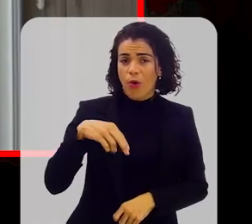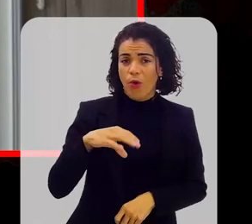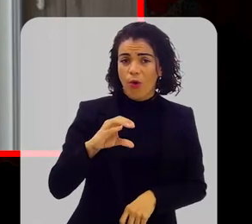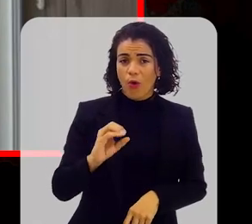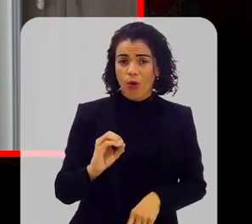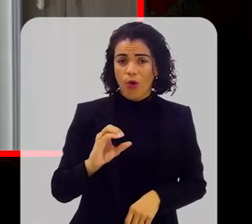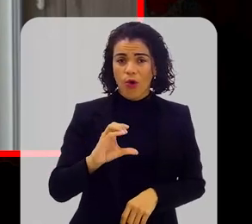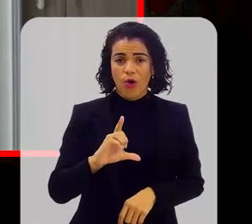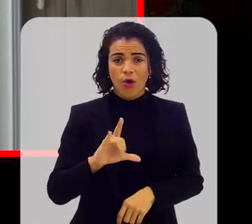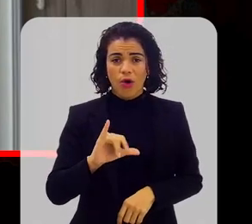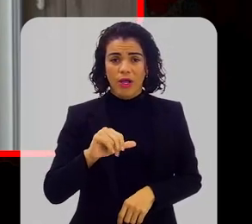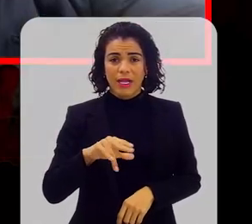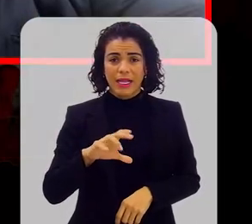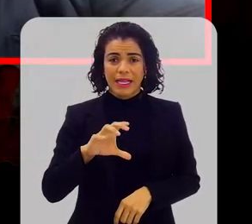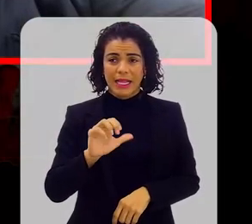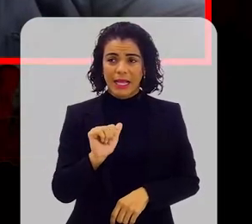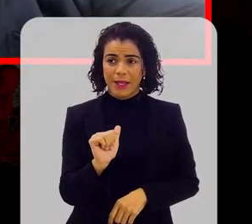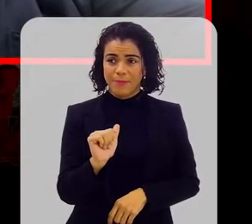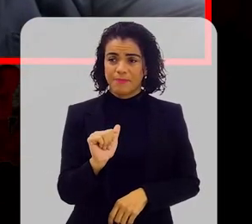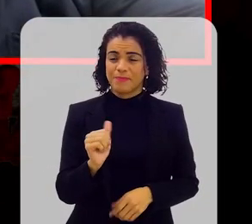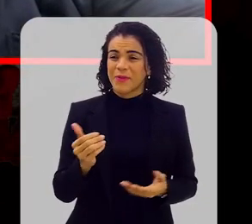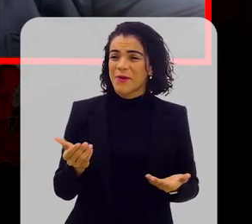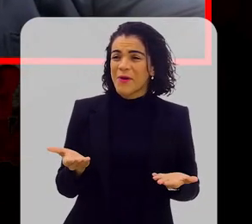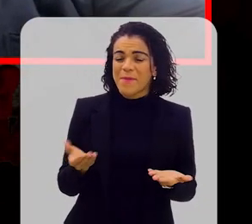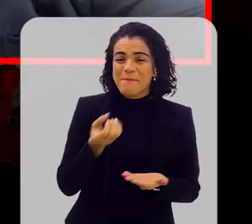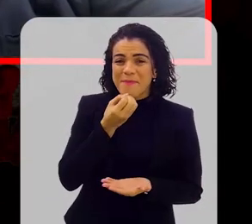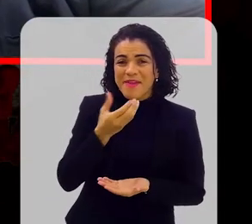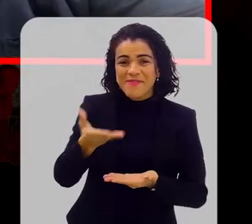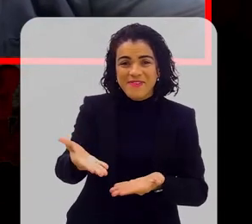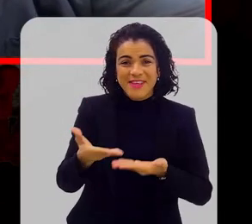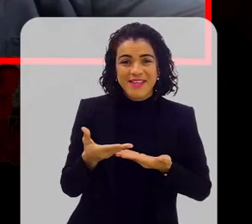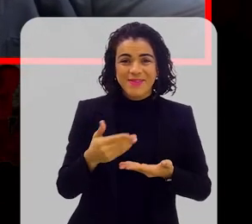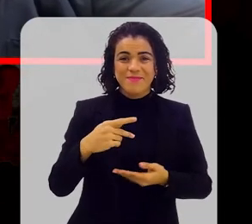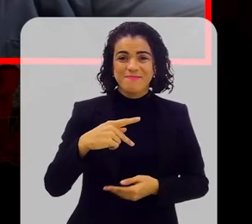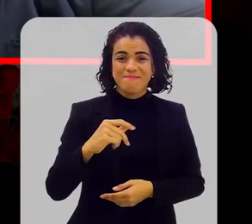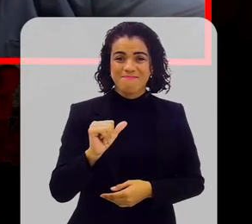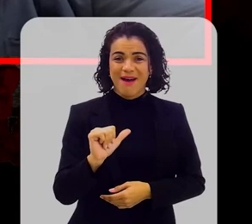Bem-vindo, Alexandre Paladino. Obrigado, Cláudio, pelo convite.